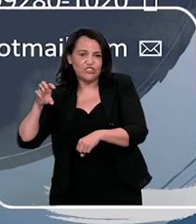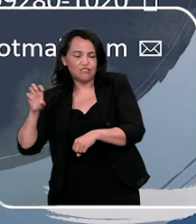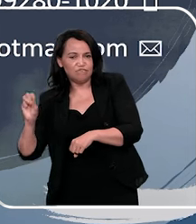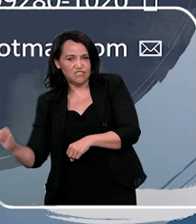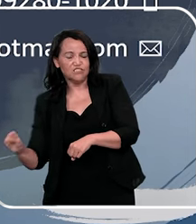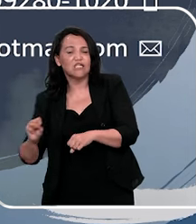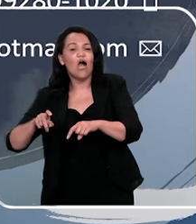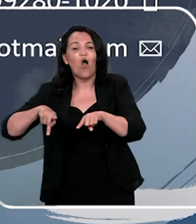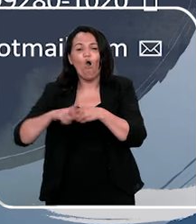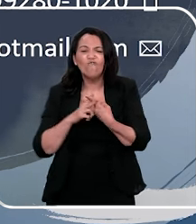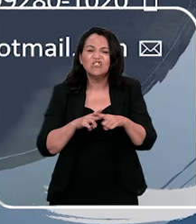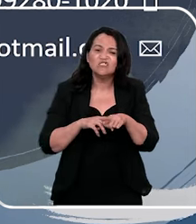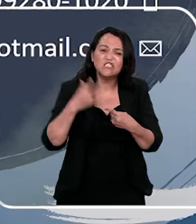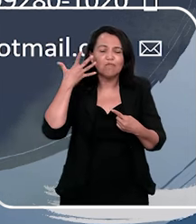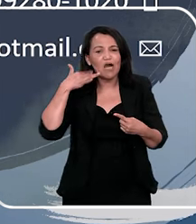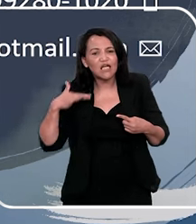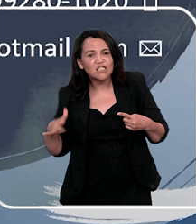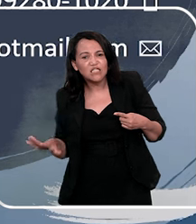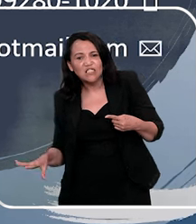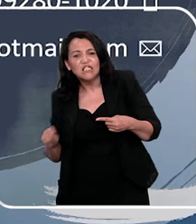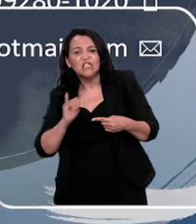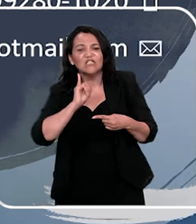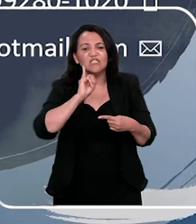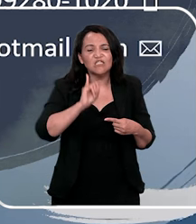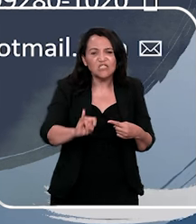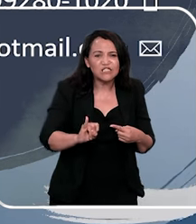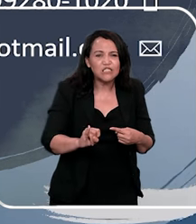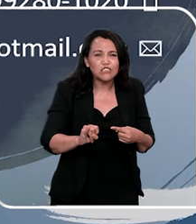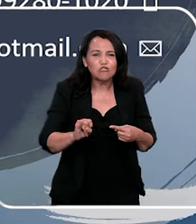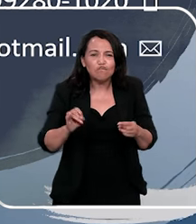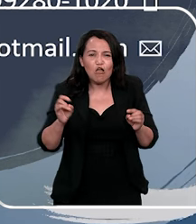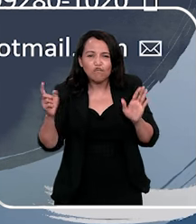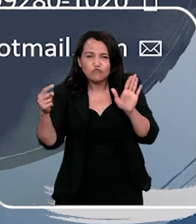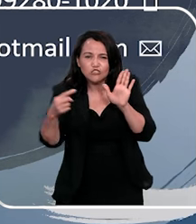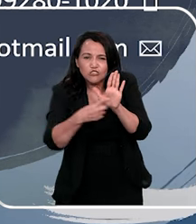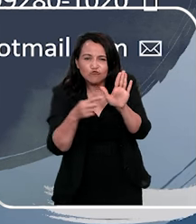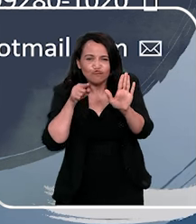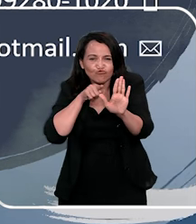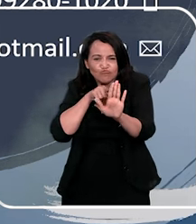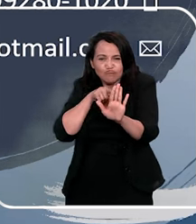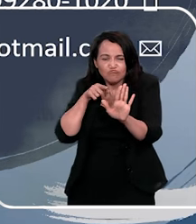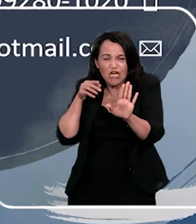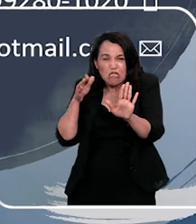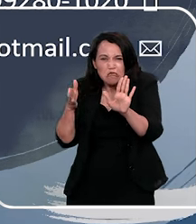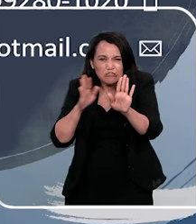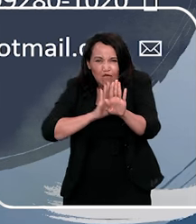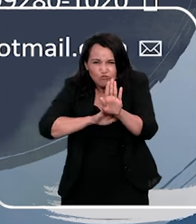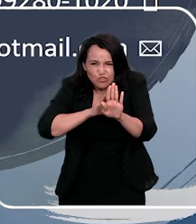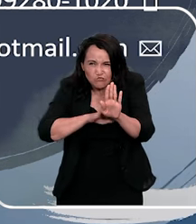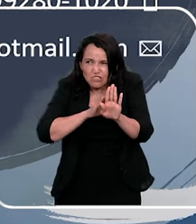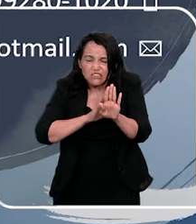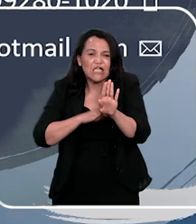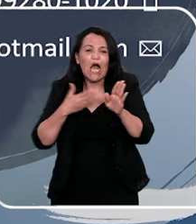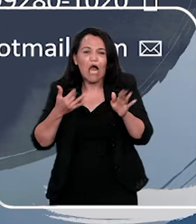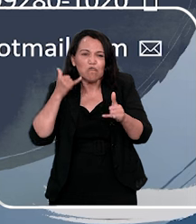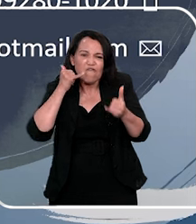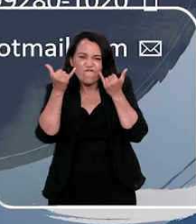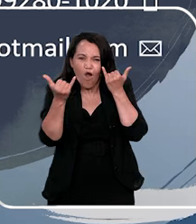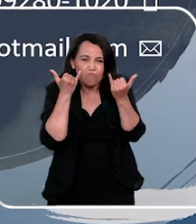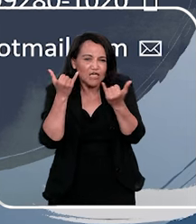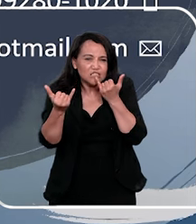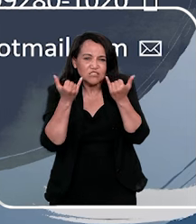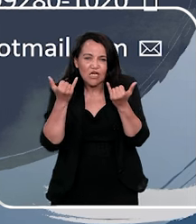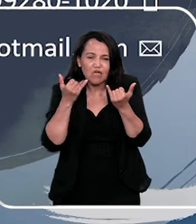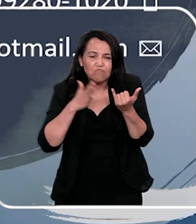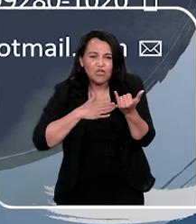se tiver qualquer dúvida em relação, se quiser oficinas para criança, se suspeitar de alguma coisa, e quiser trocar